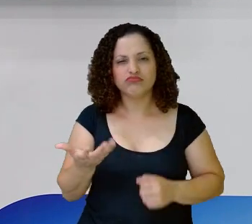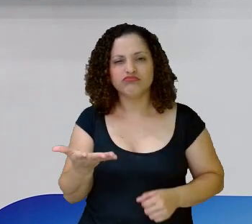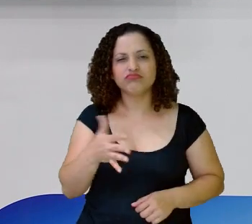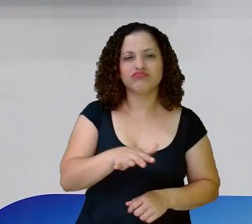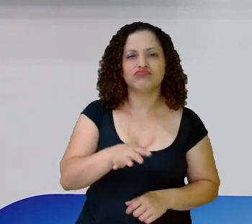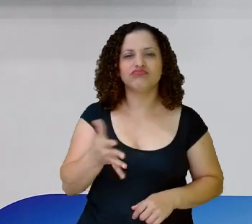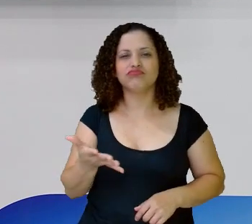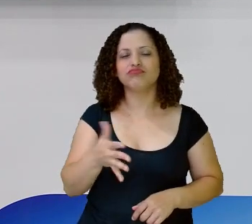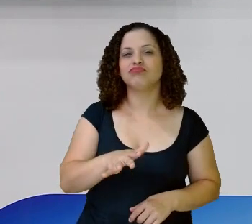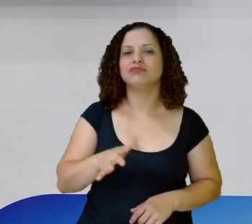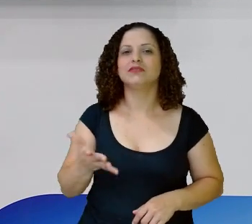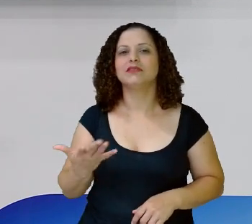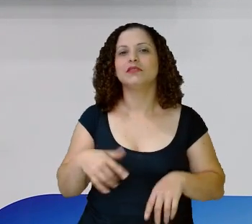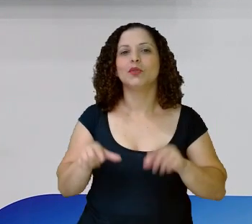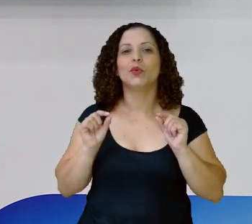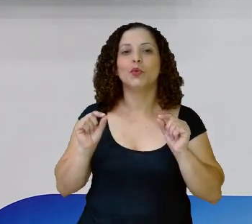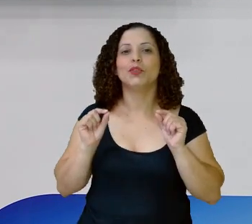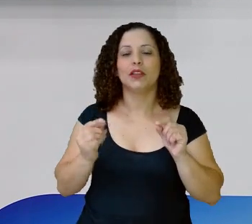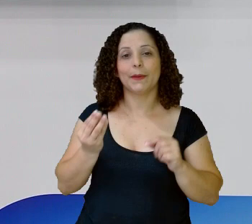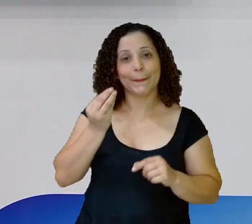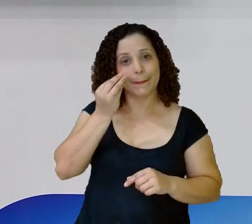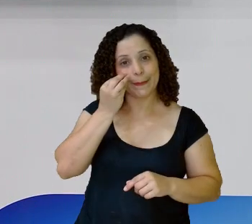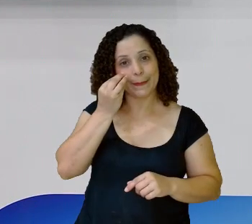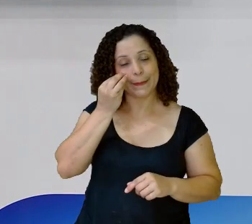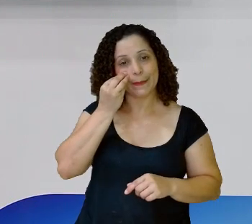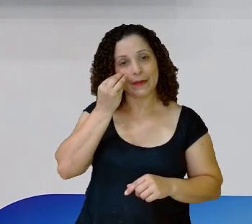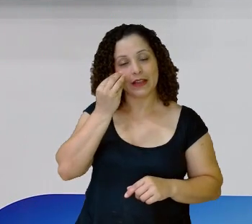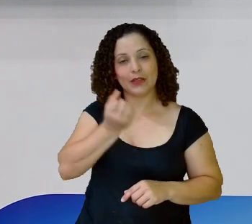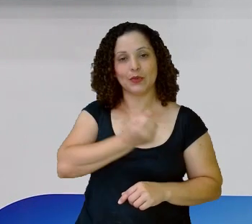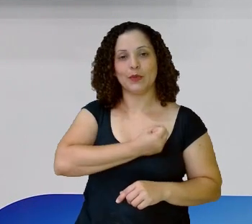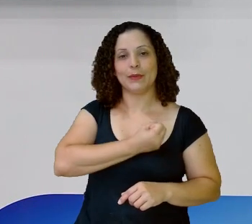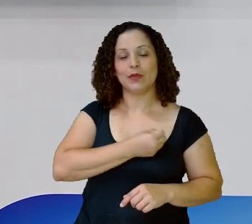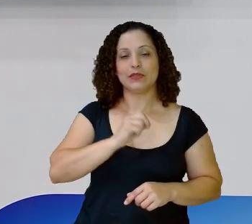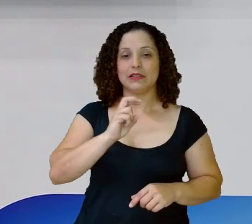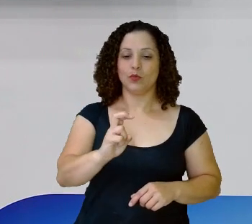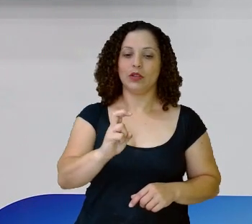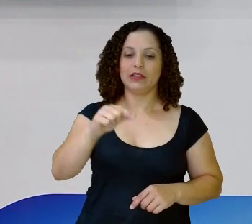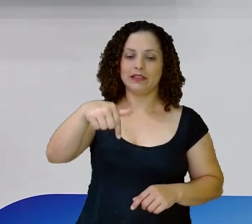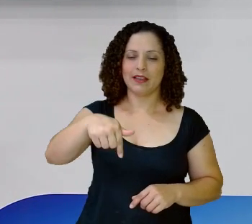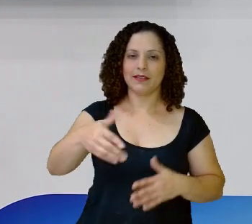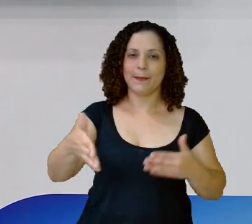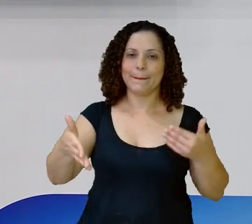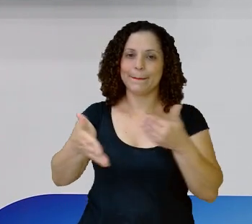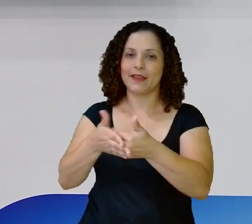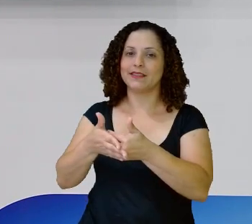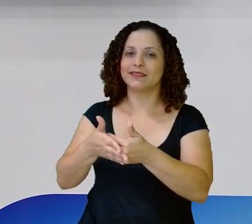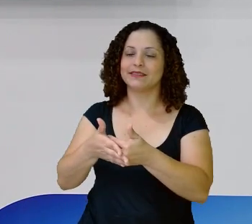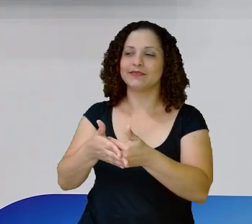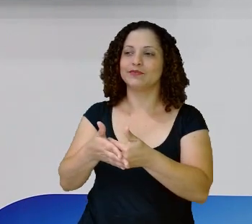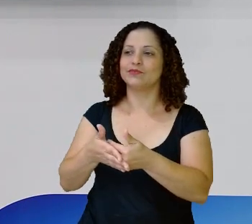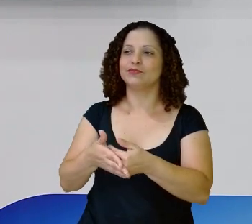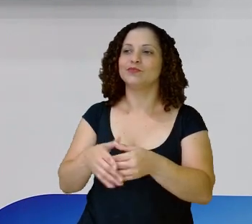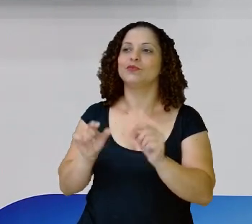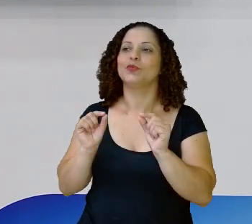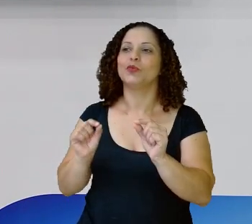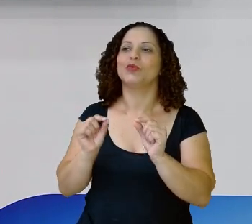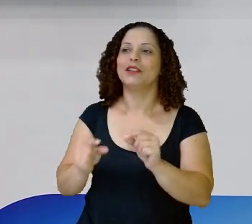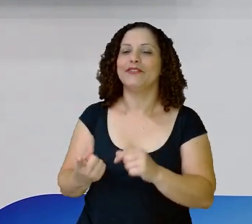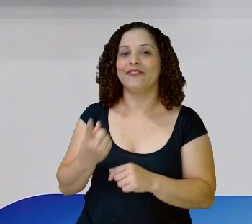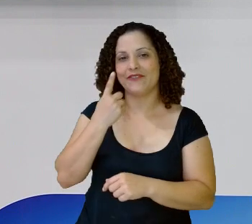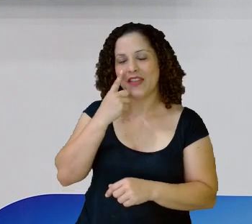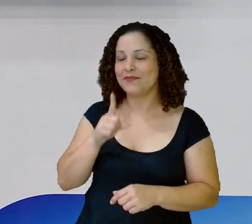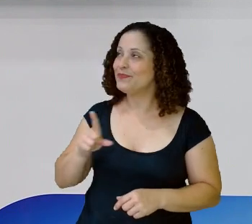E aí Observando 57 Está por onde? Para ajudá-los Eu trouxe Para cá